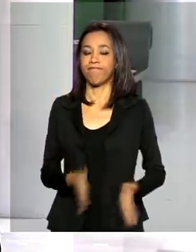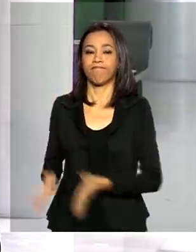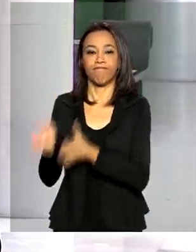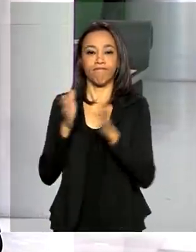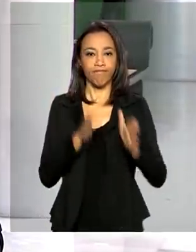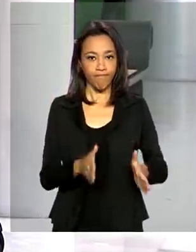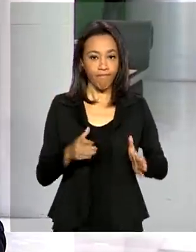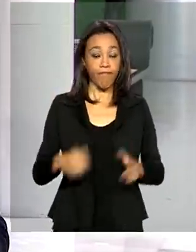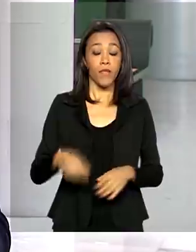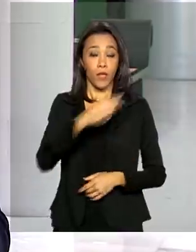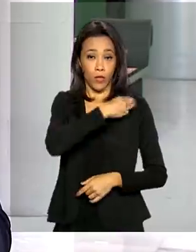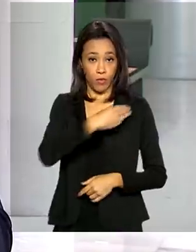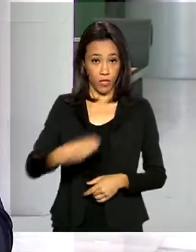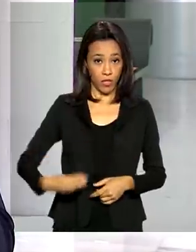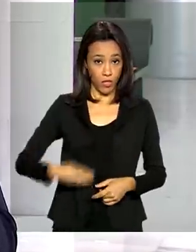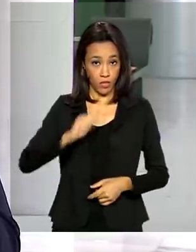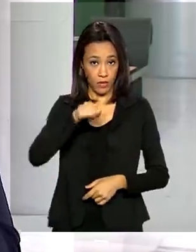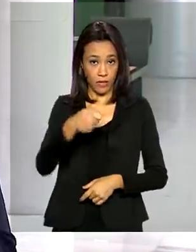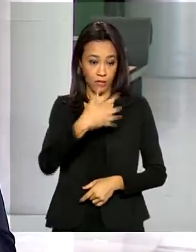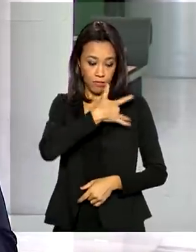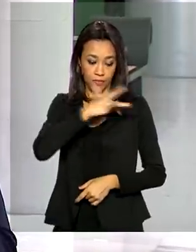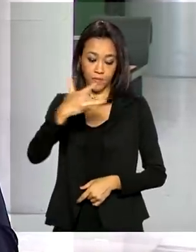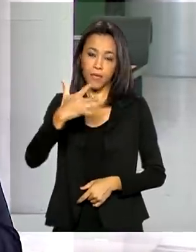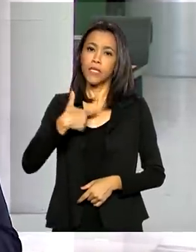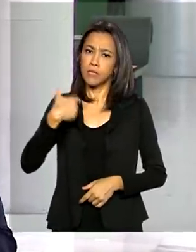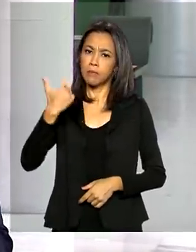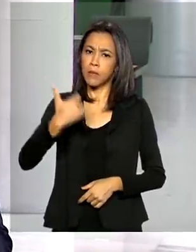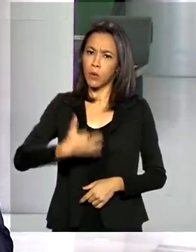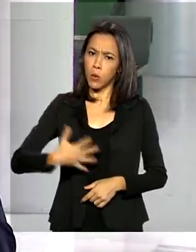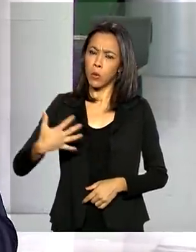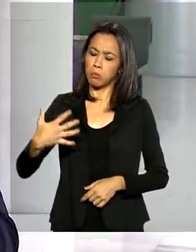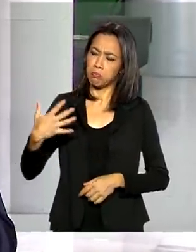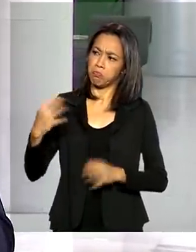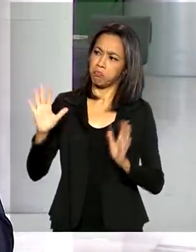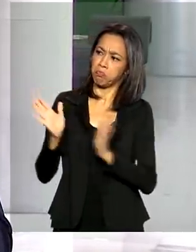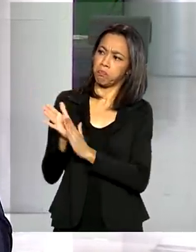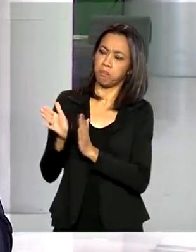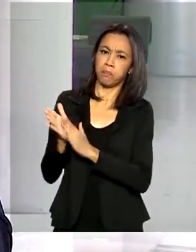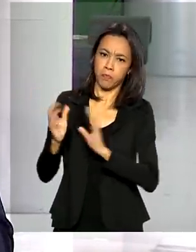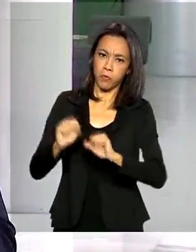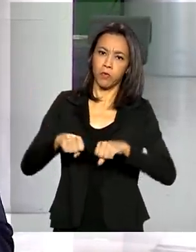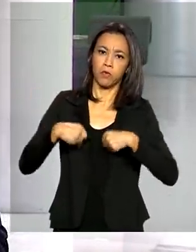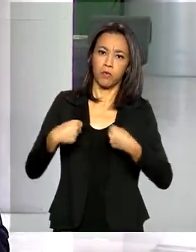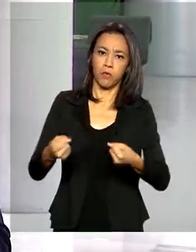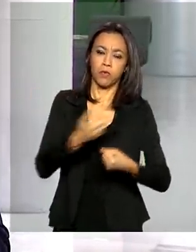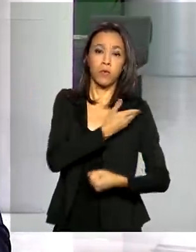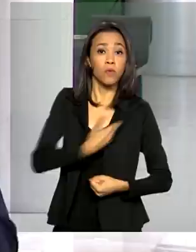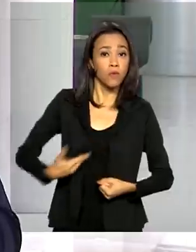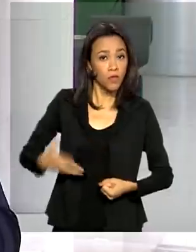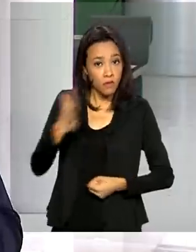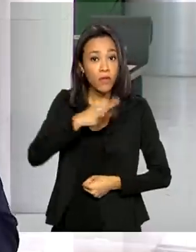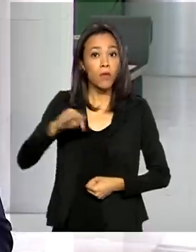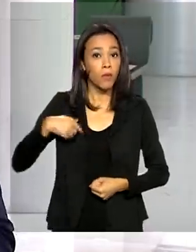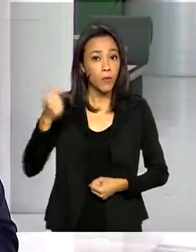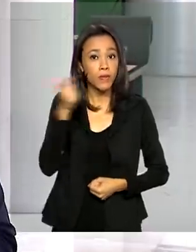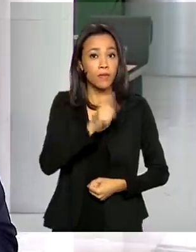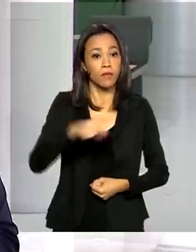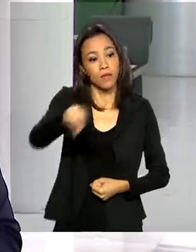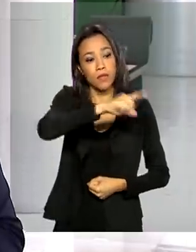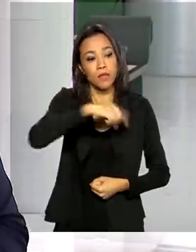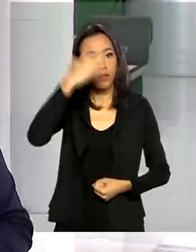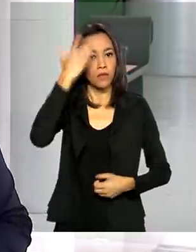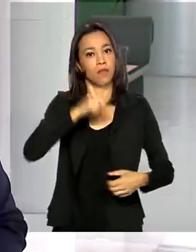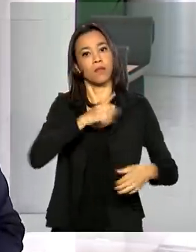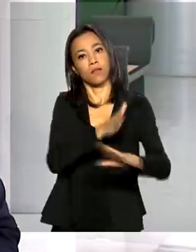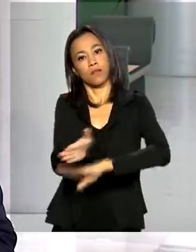e o ministro da Cidadania, o Nix Lorenzoni, ele destacou o esforço do governo federal para agilizar, colocar essas ações em práticas para que as pessoas possam ter